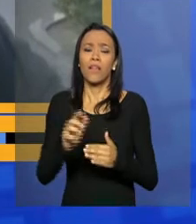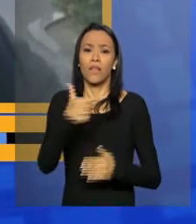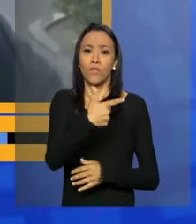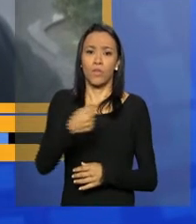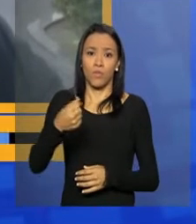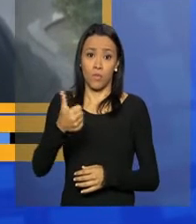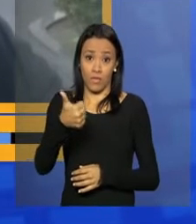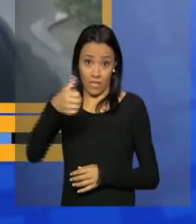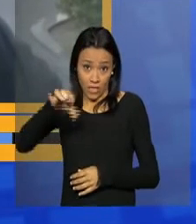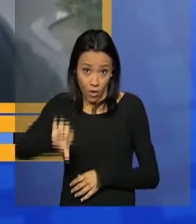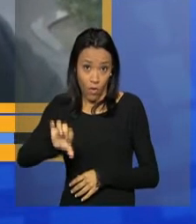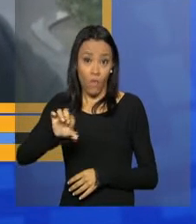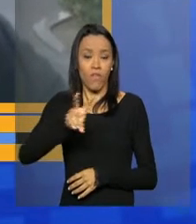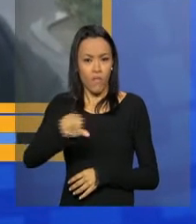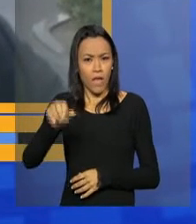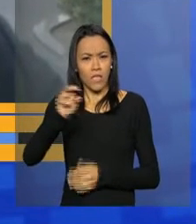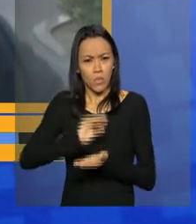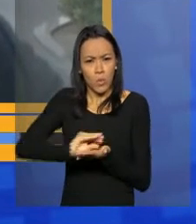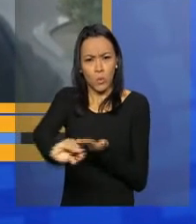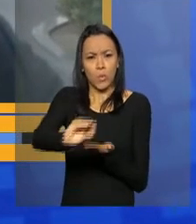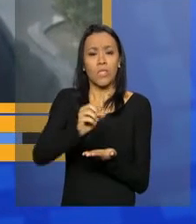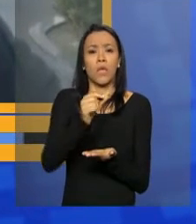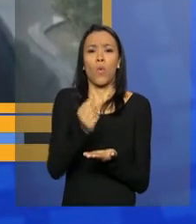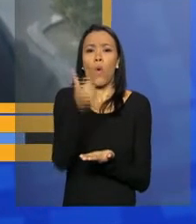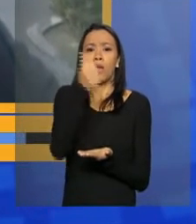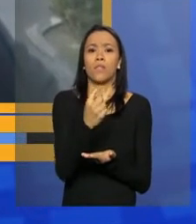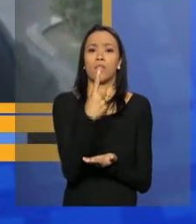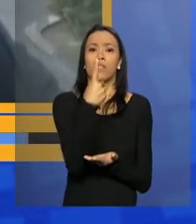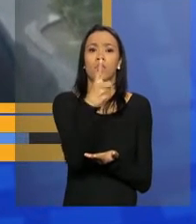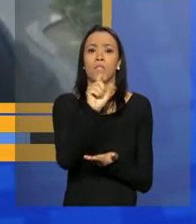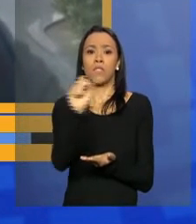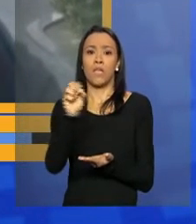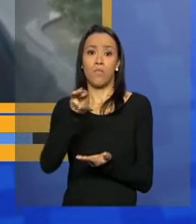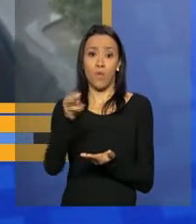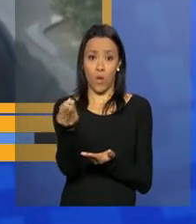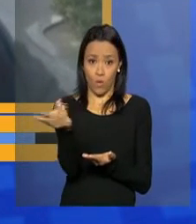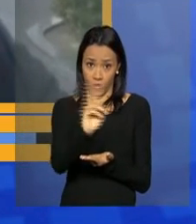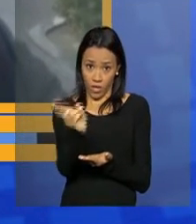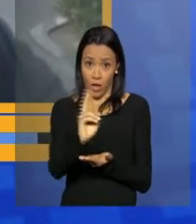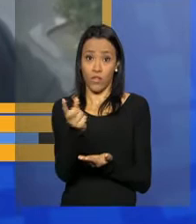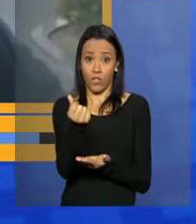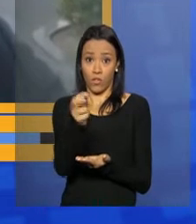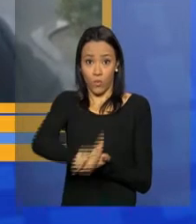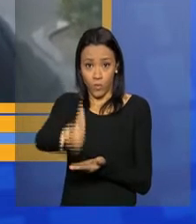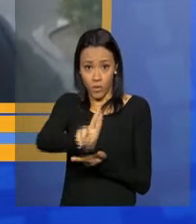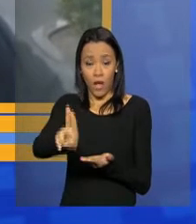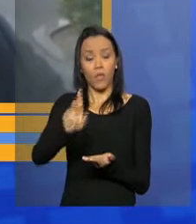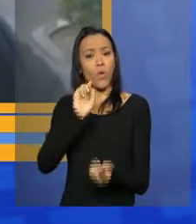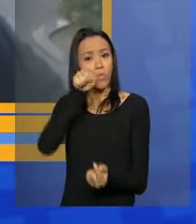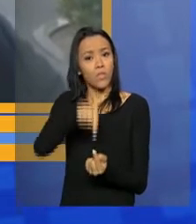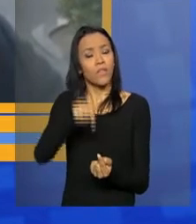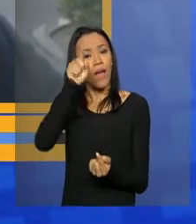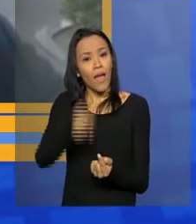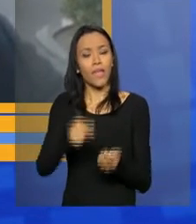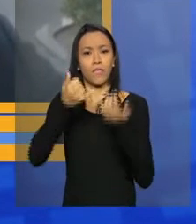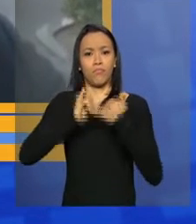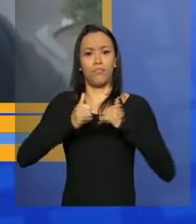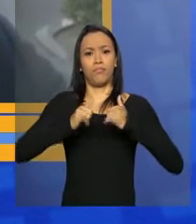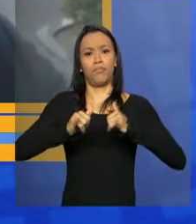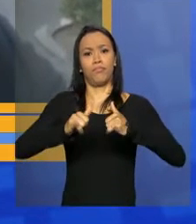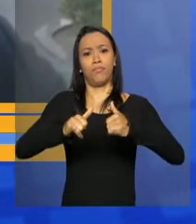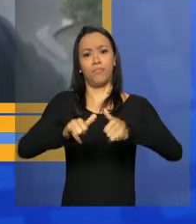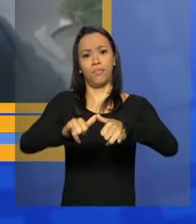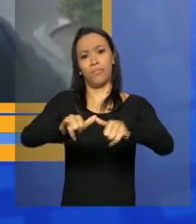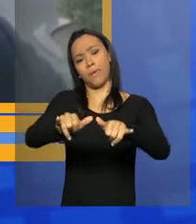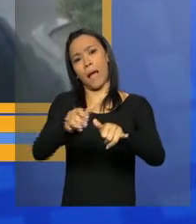nos experimentos quase 100 milhões de reais. E a meta é que os dois experimentos gerem uma energia equivalente